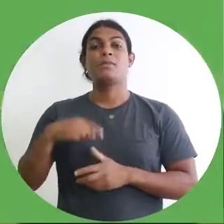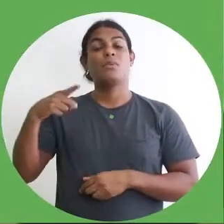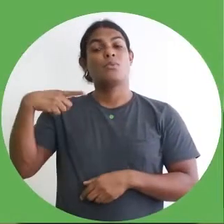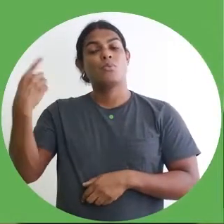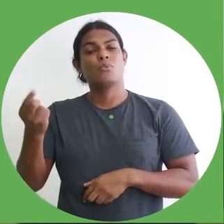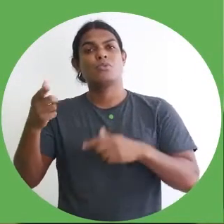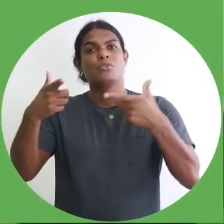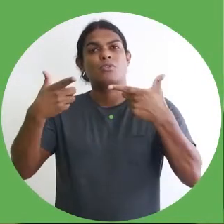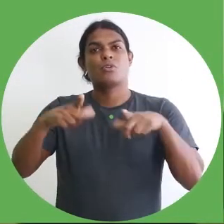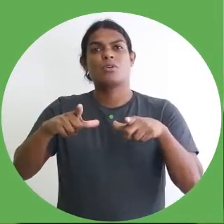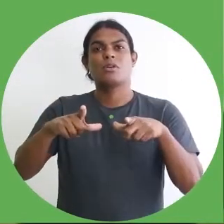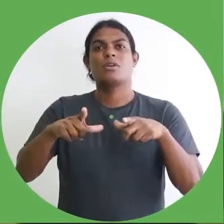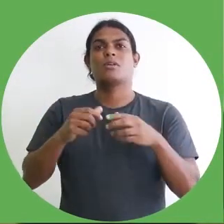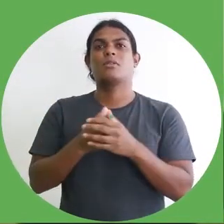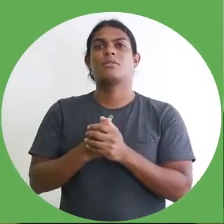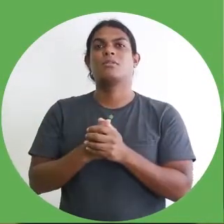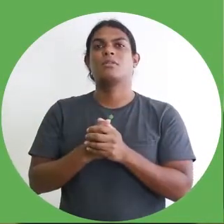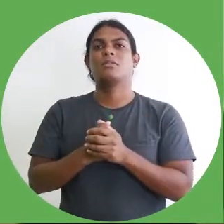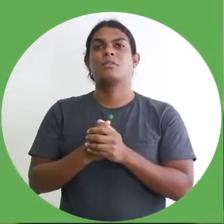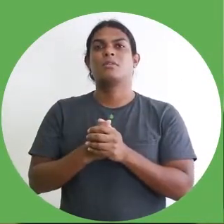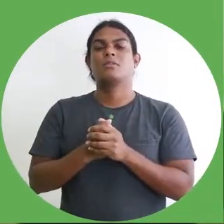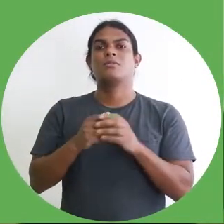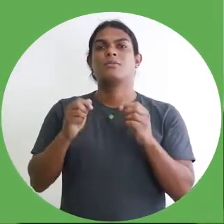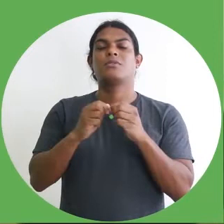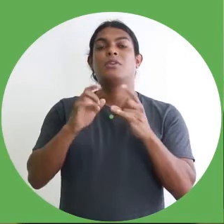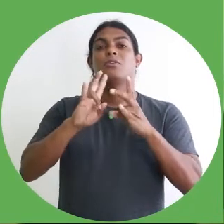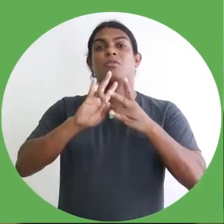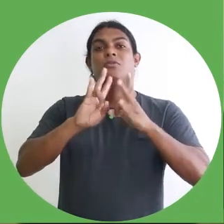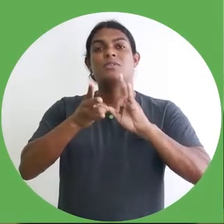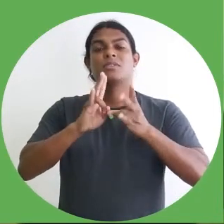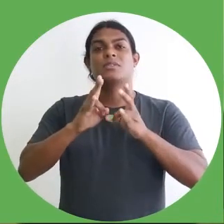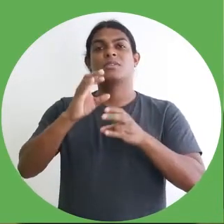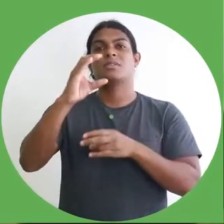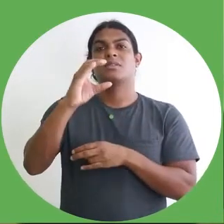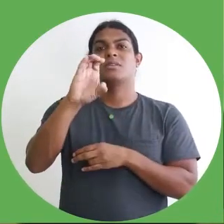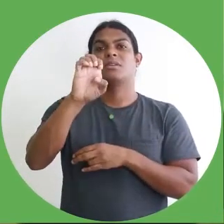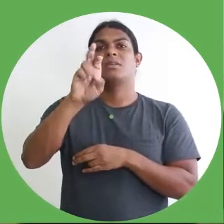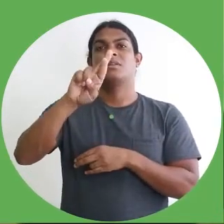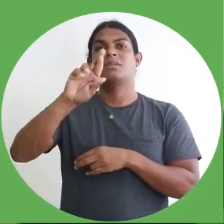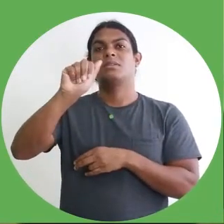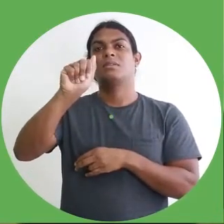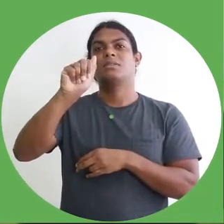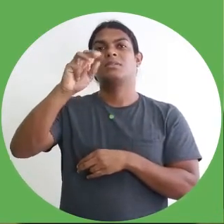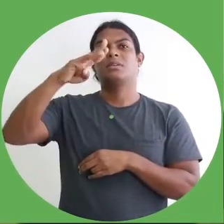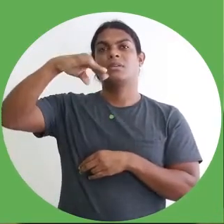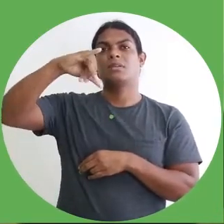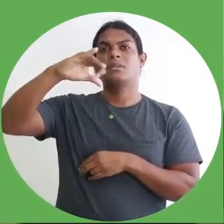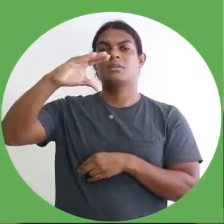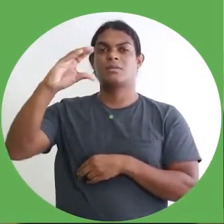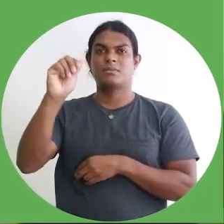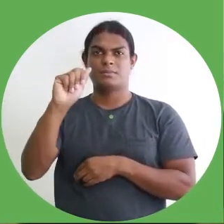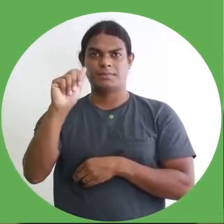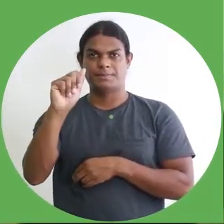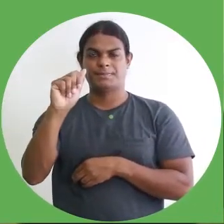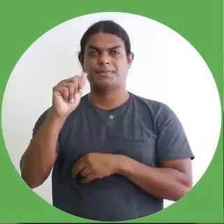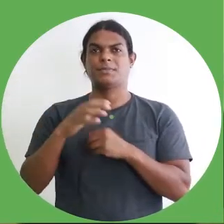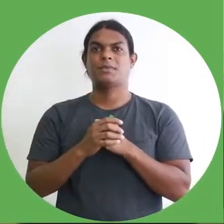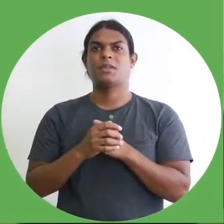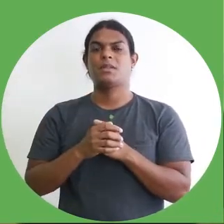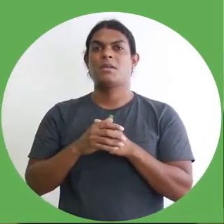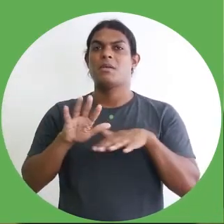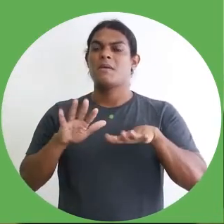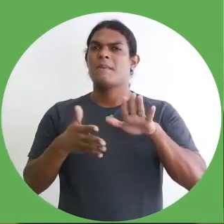selecionei foi a oficina cerâmica de Francisco Brenan. Esse espaço é um complexo de mais ou menos 15